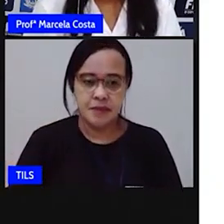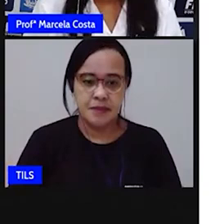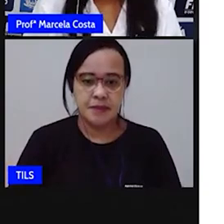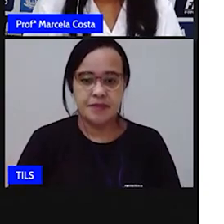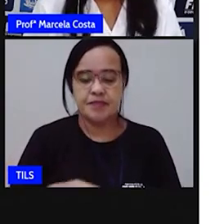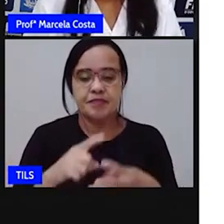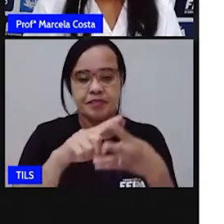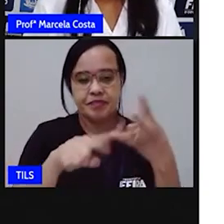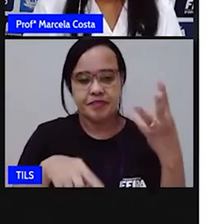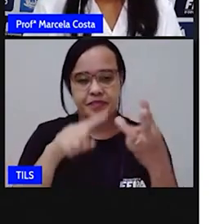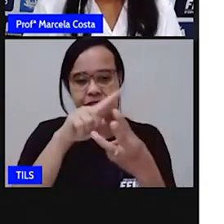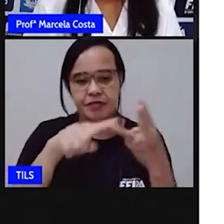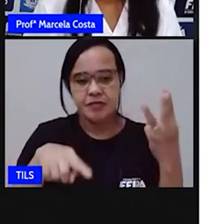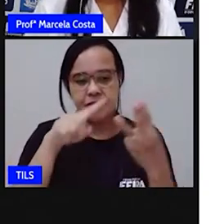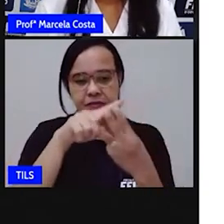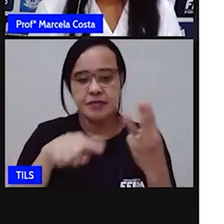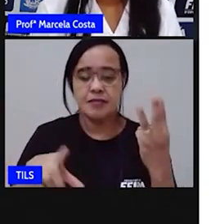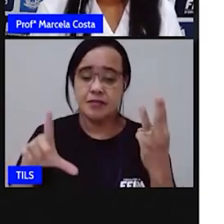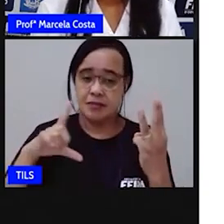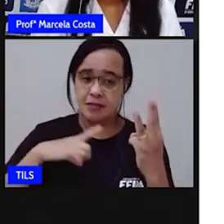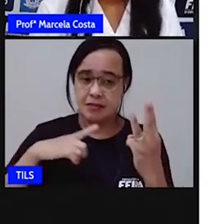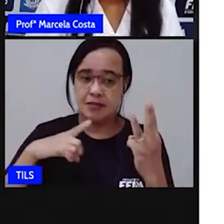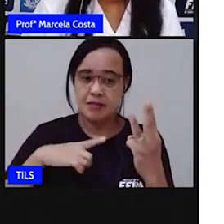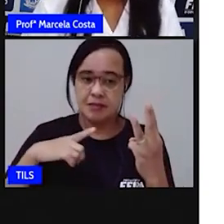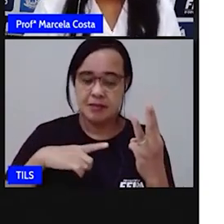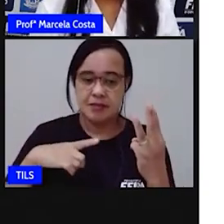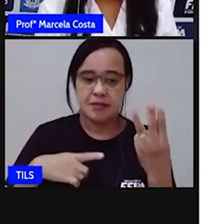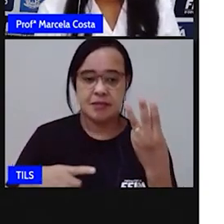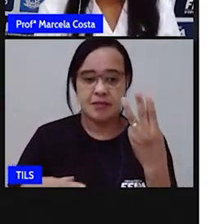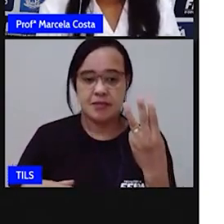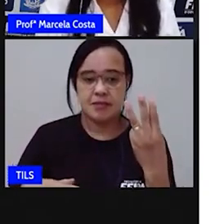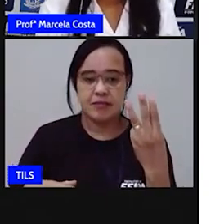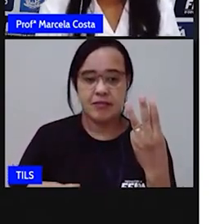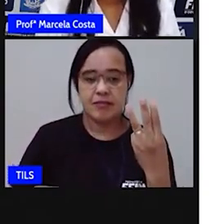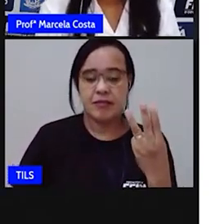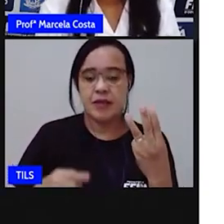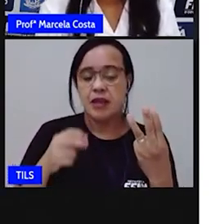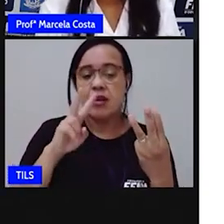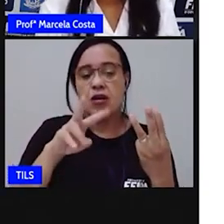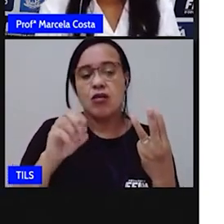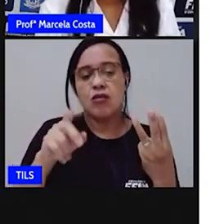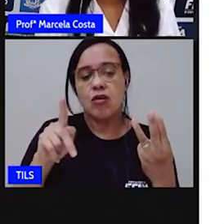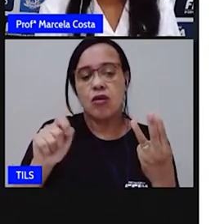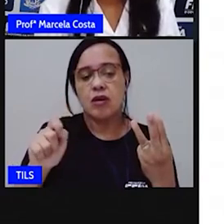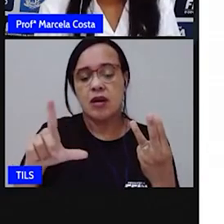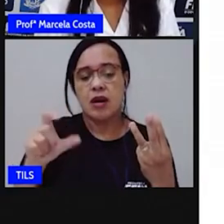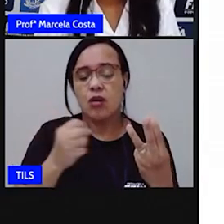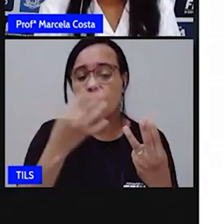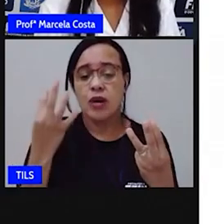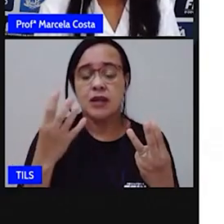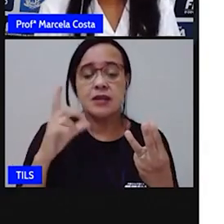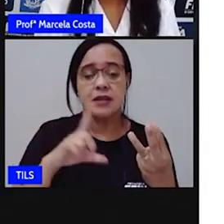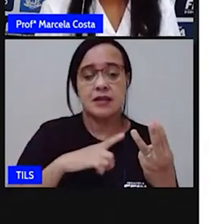Três. Três sílabas. E quantas vogais compõem essa palavra?